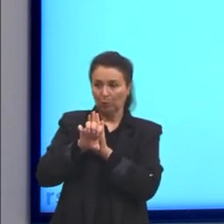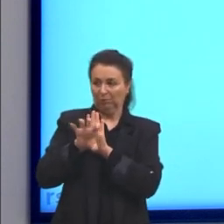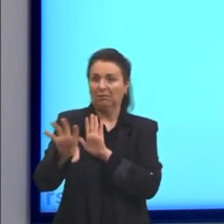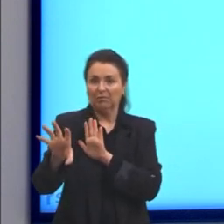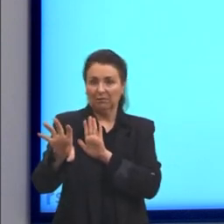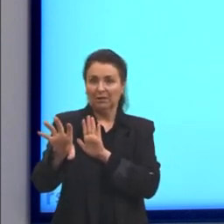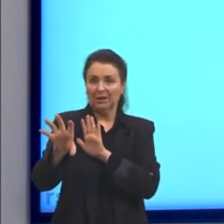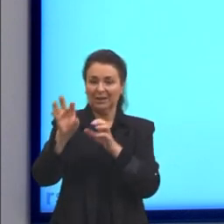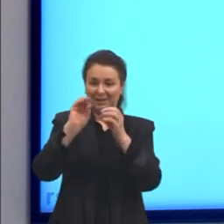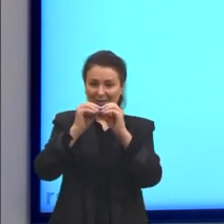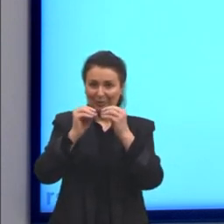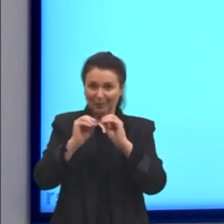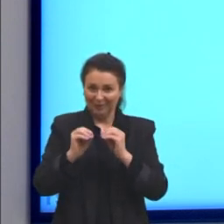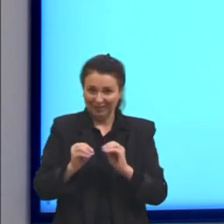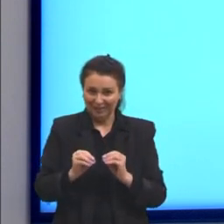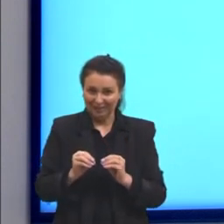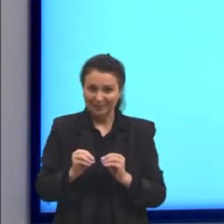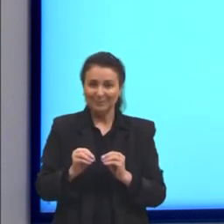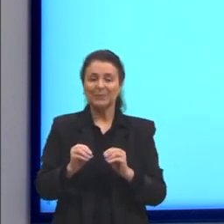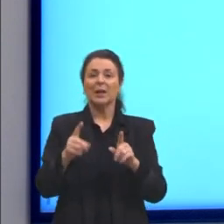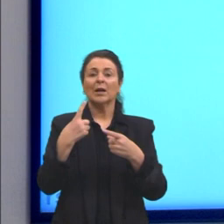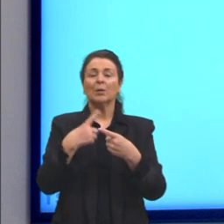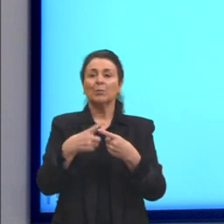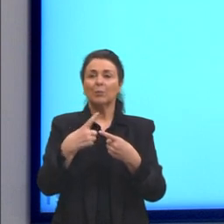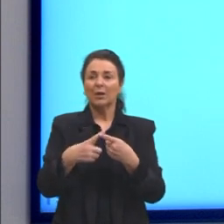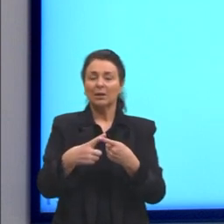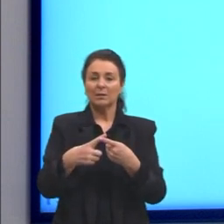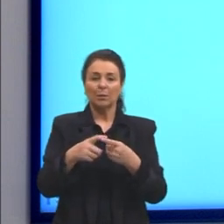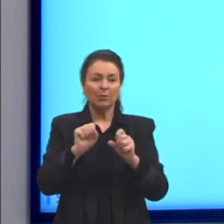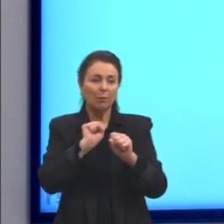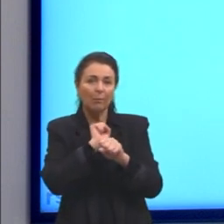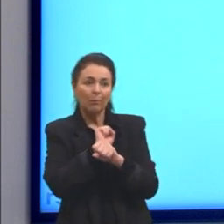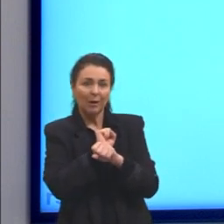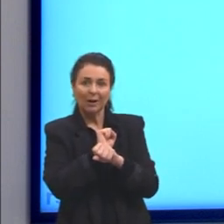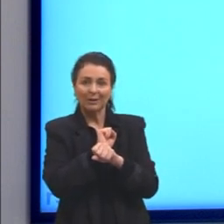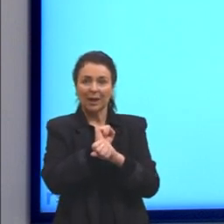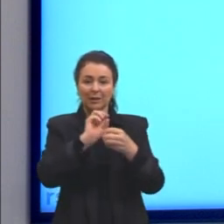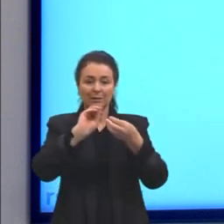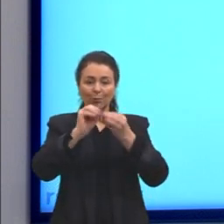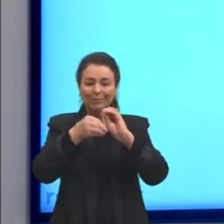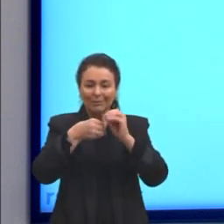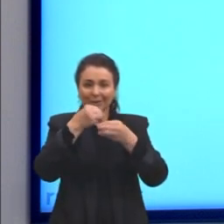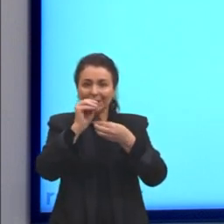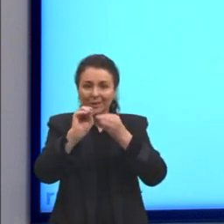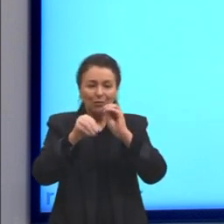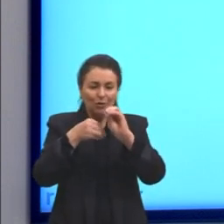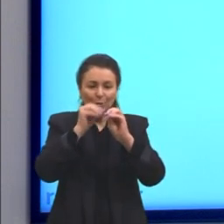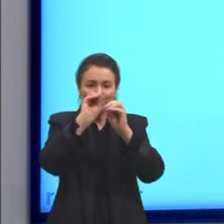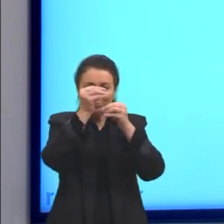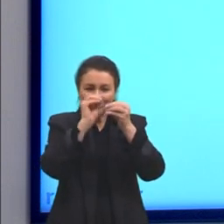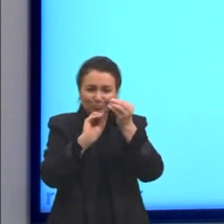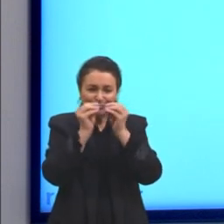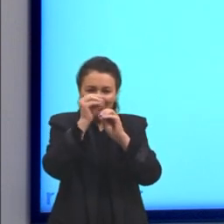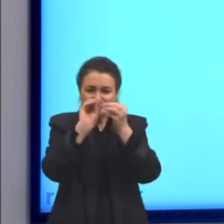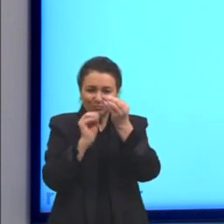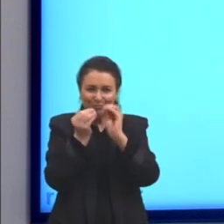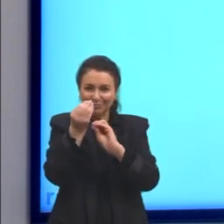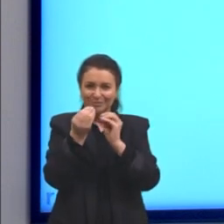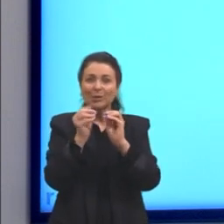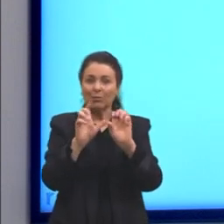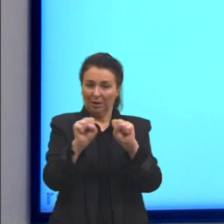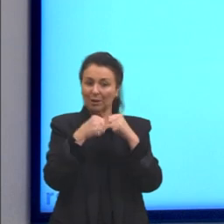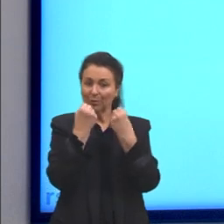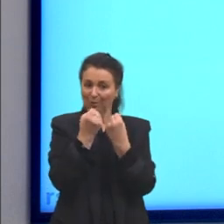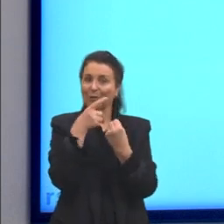moléculas. Porque elas não estão paradas, elas estão interagindo entre si. Então, existe uma força de interação.